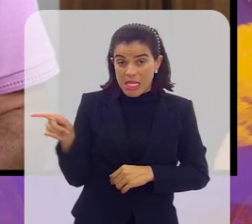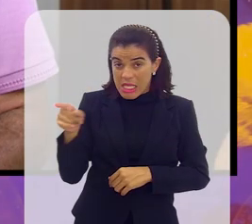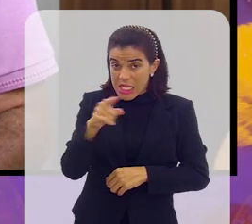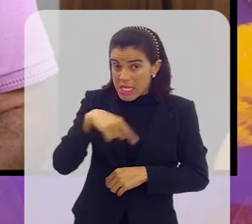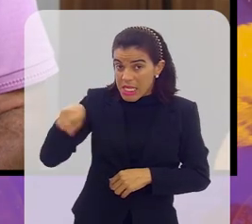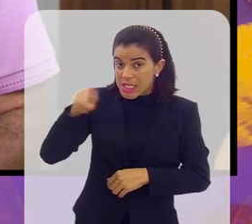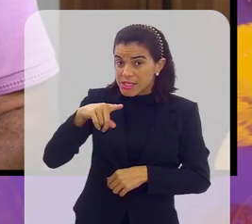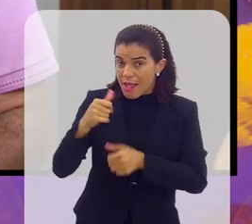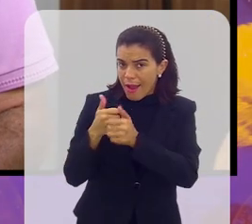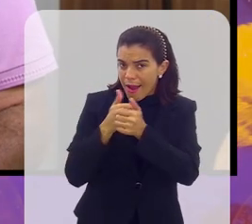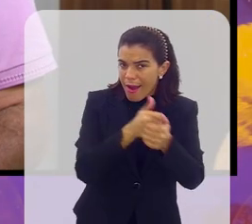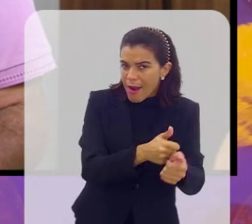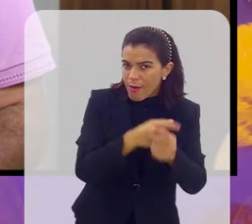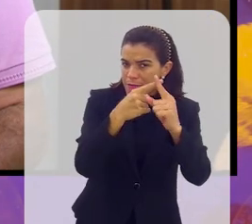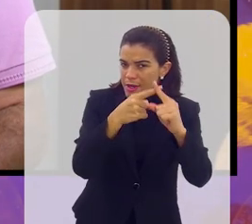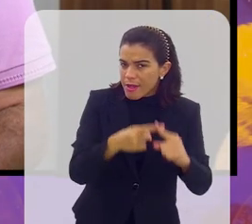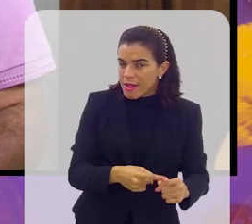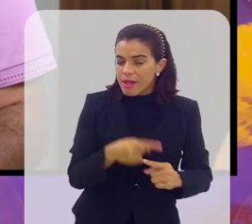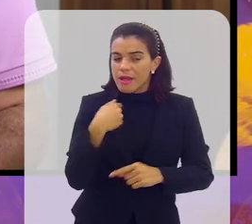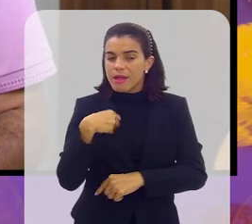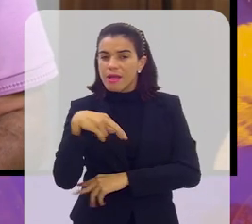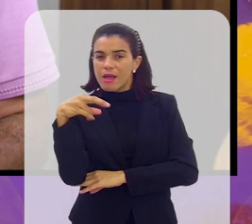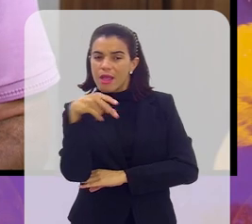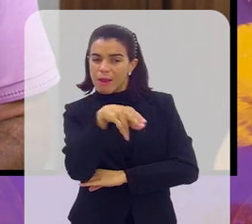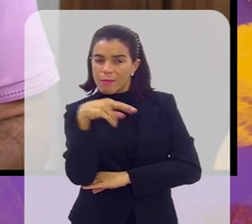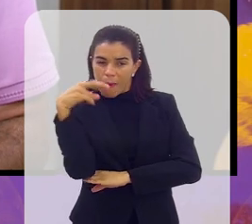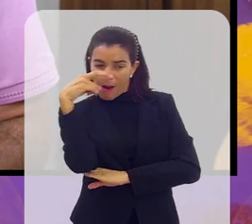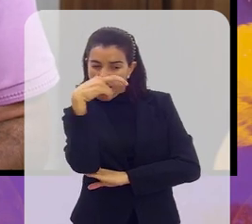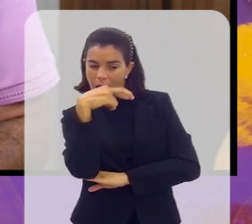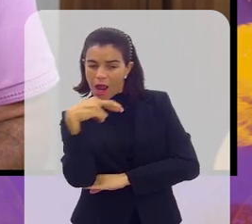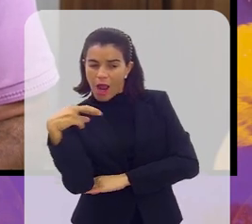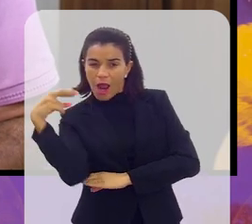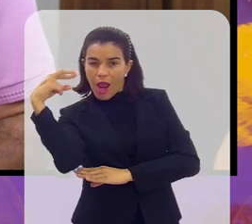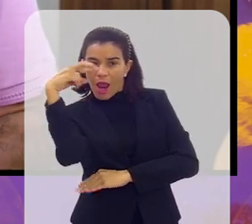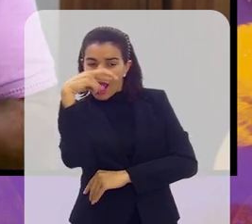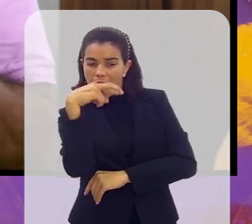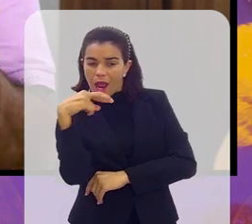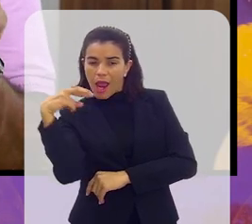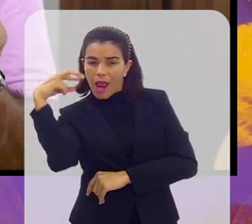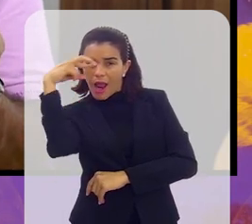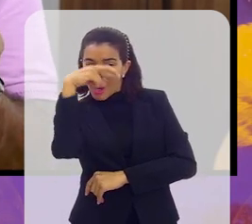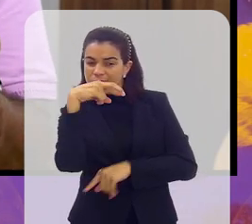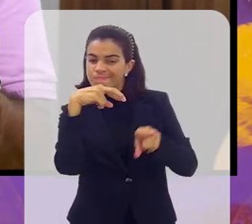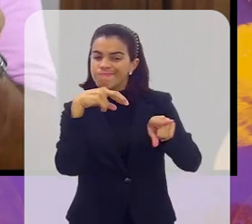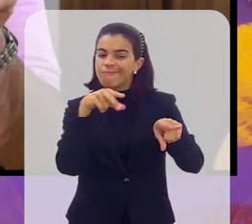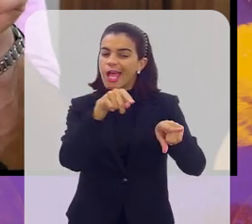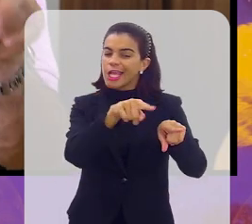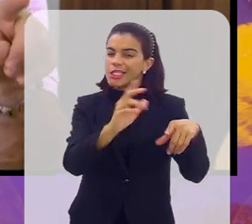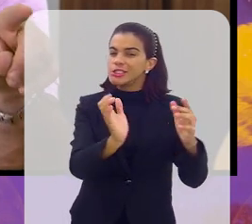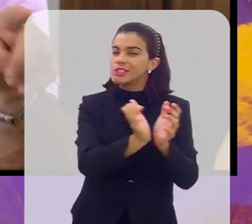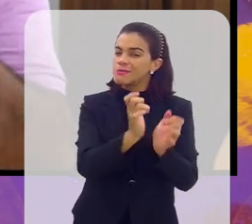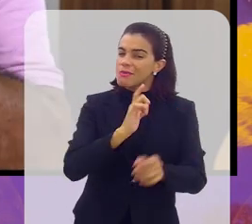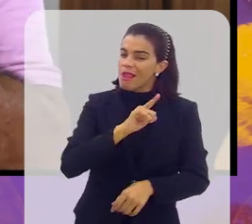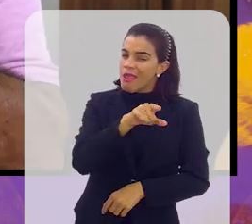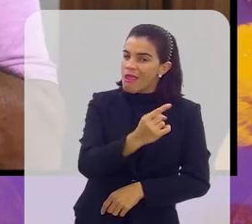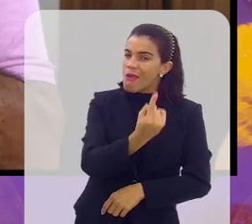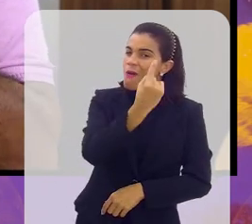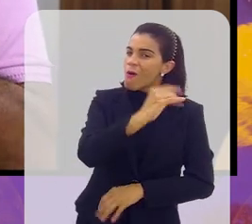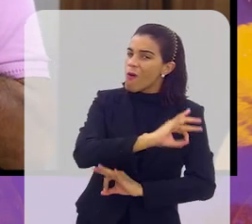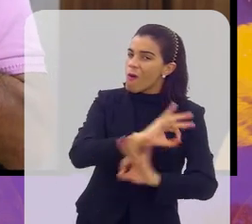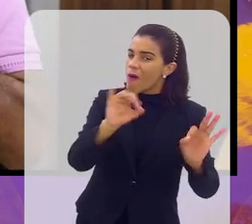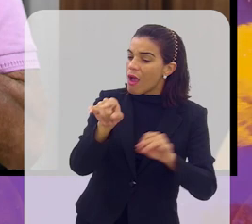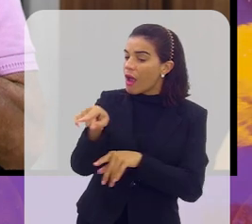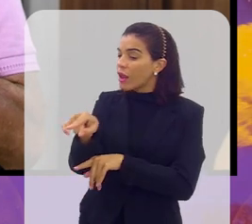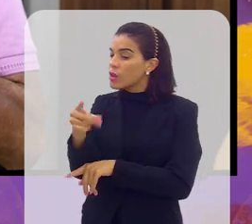eles acompanham essa competição? Eles vão em loco acompanhar, ver assim, aquele time ali tem um